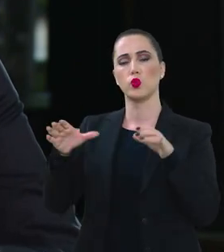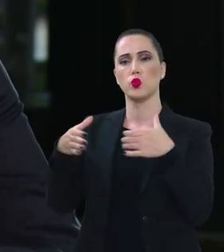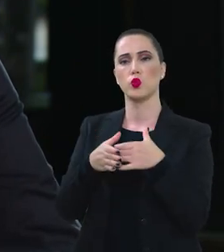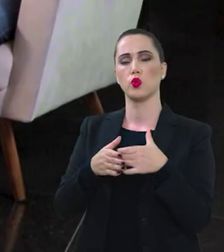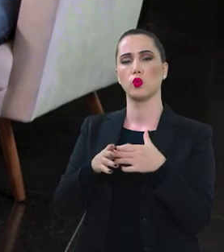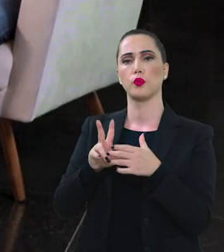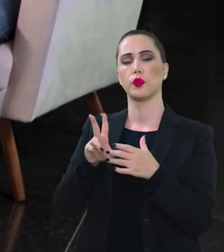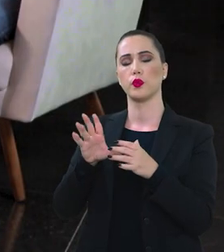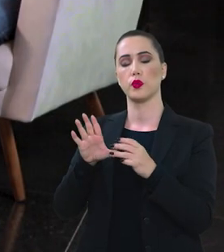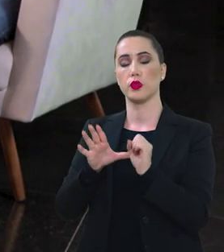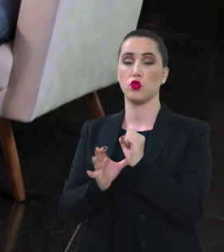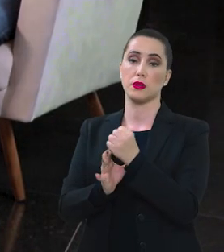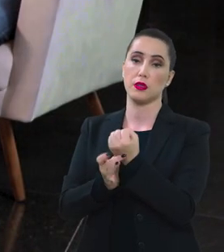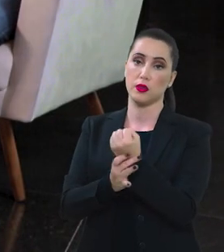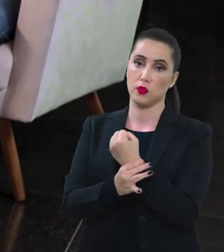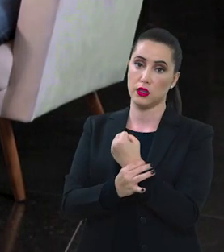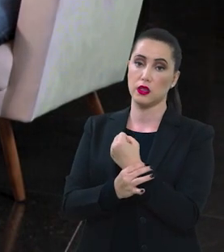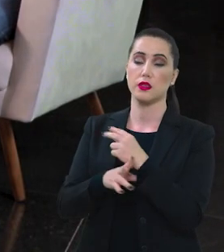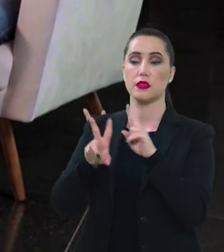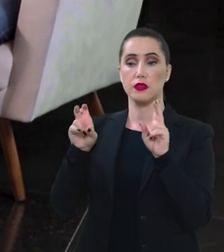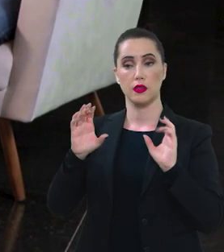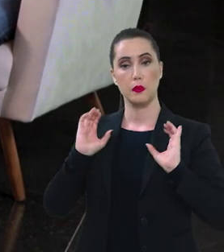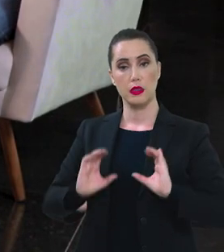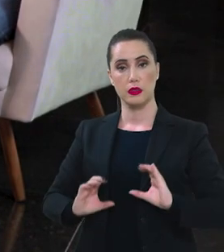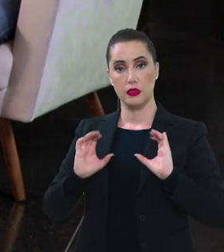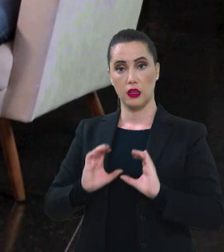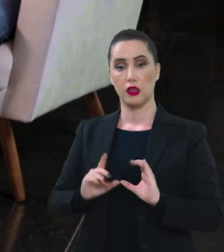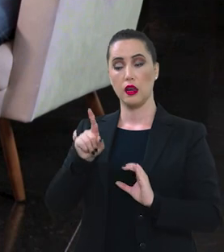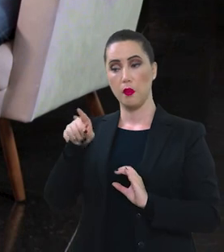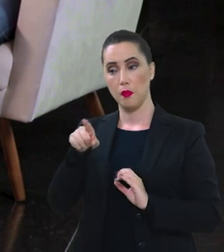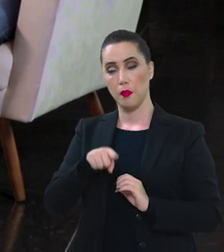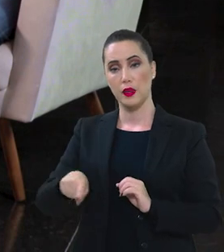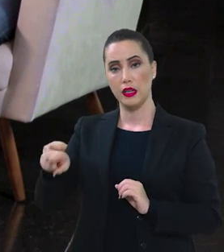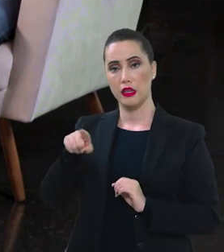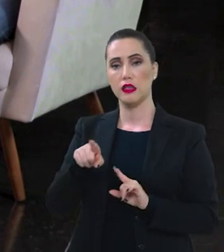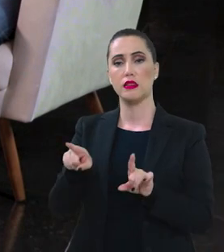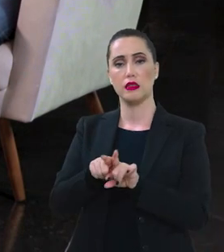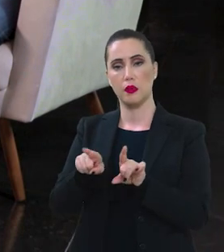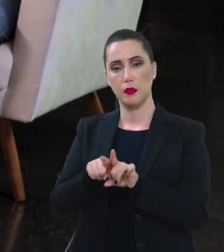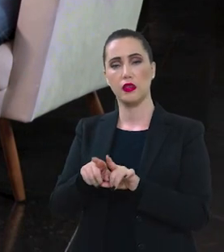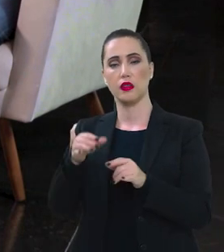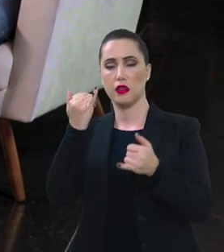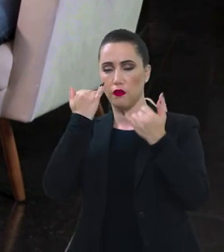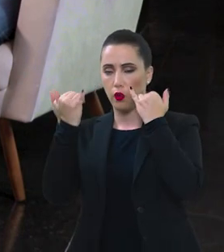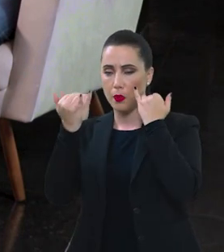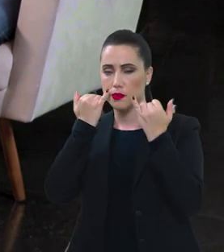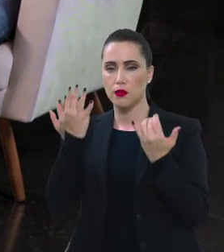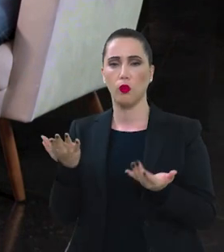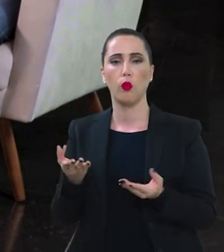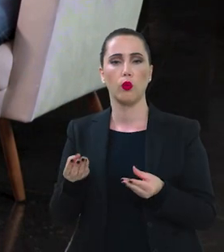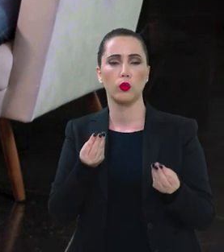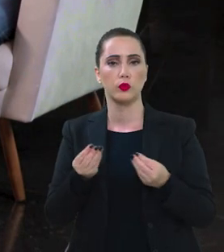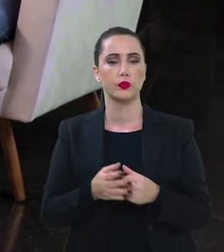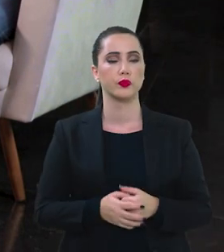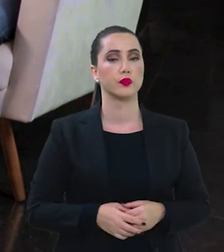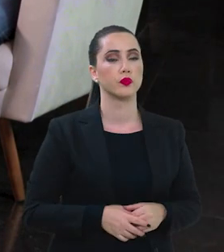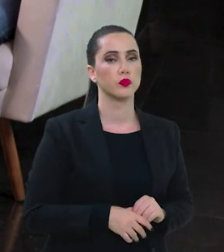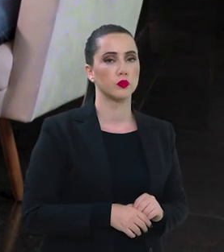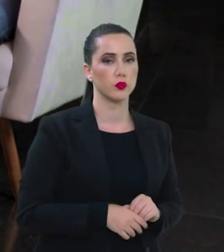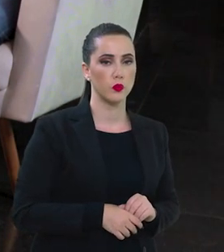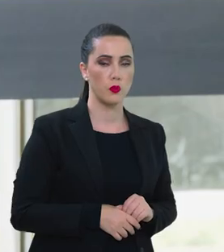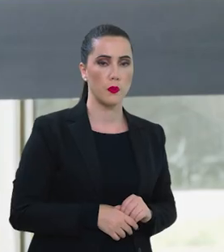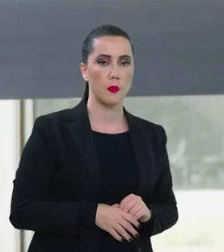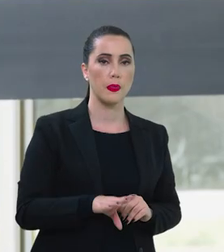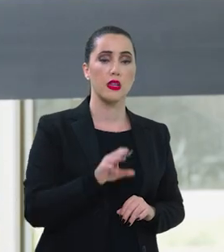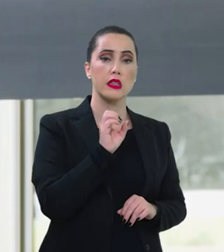forças de segurança, essa questão da cidadania, para essas informações também chegarem a essas pessoas. Sim, com certeza.